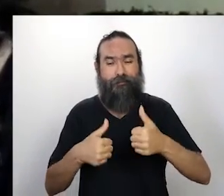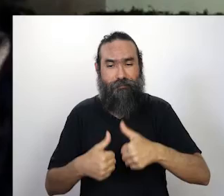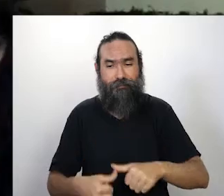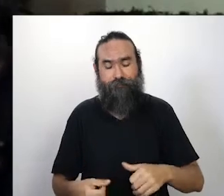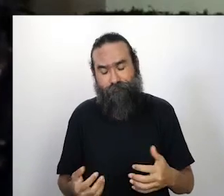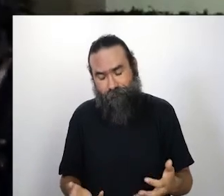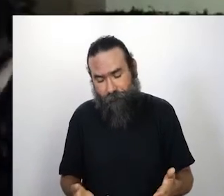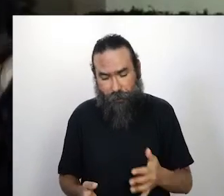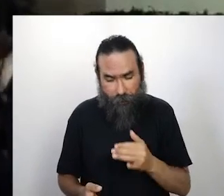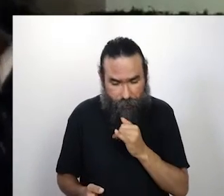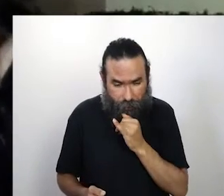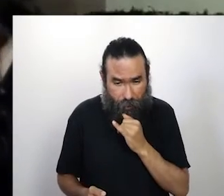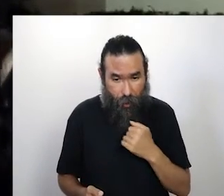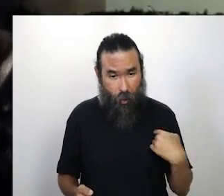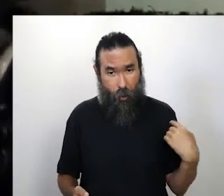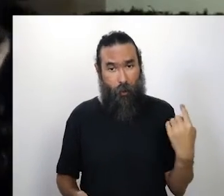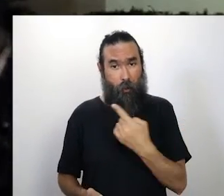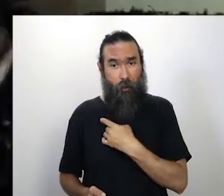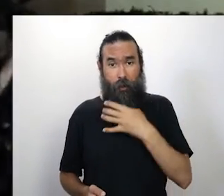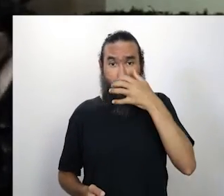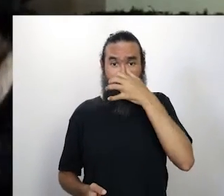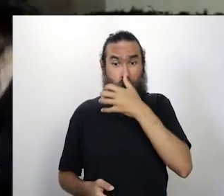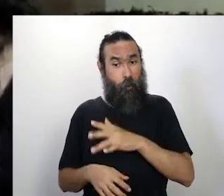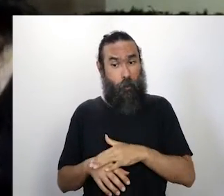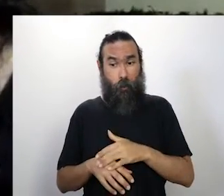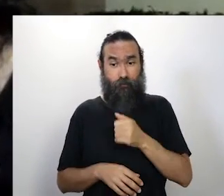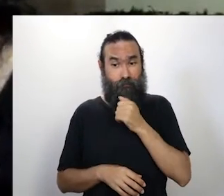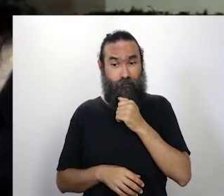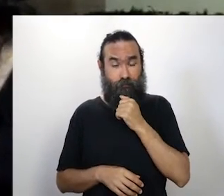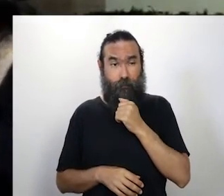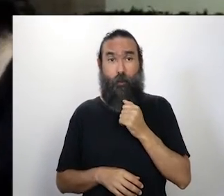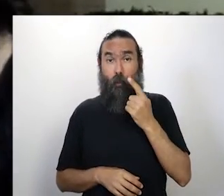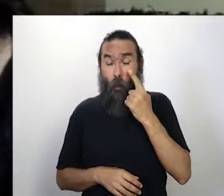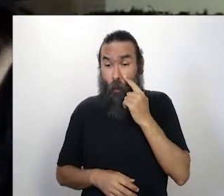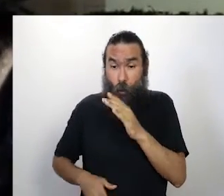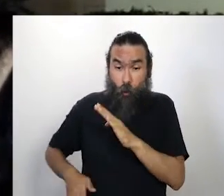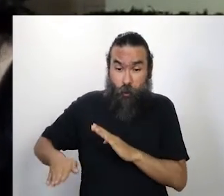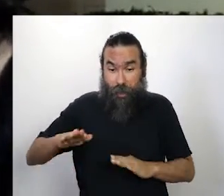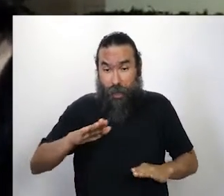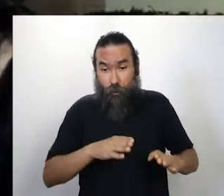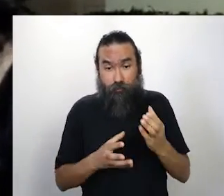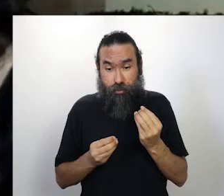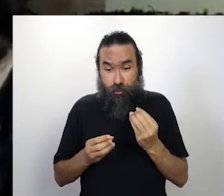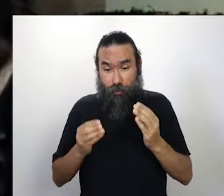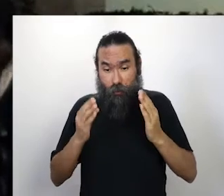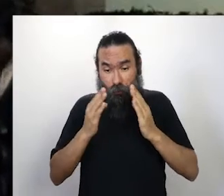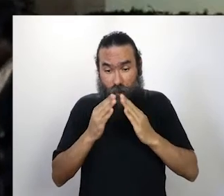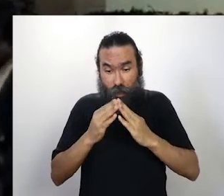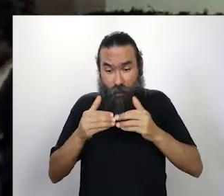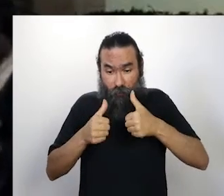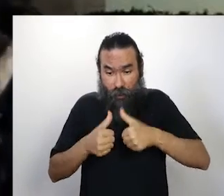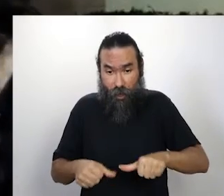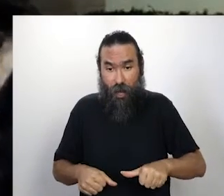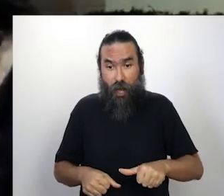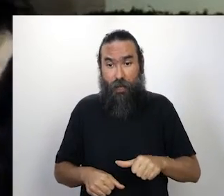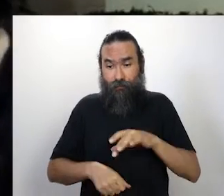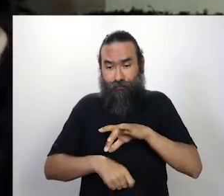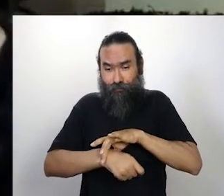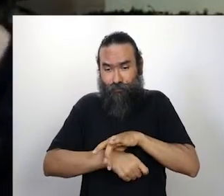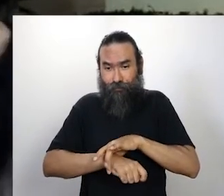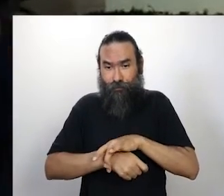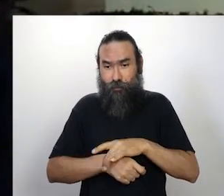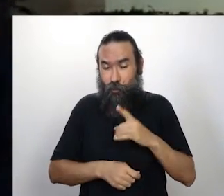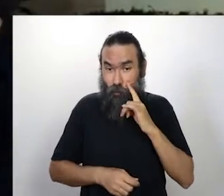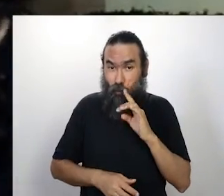adoecermos, mas a gente está seguindo bem a risca essa questão de ficar em casa, de manter o distanciamento social e tudo